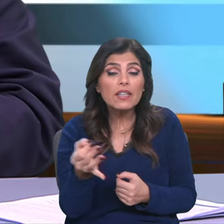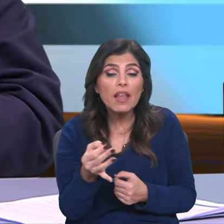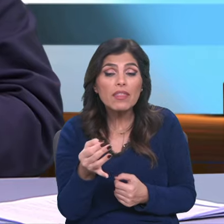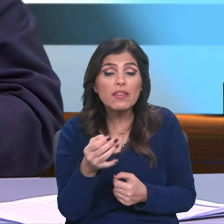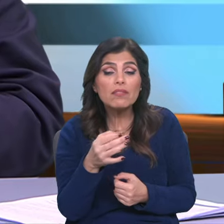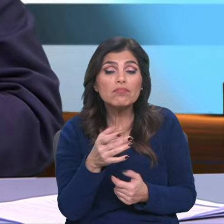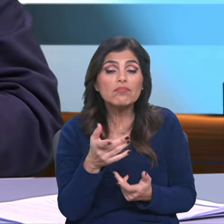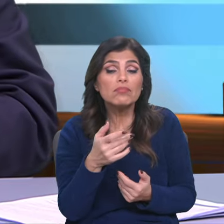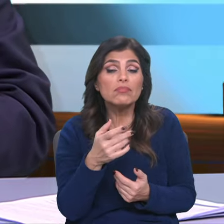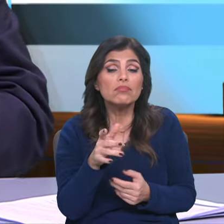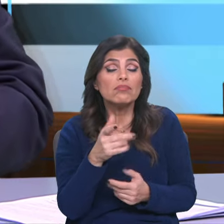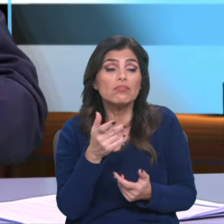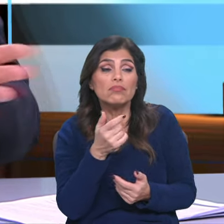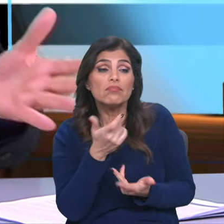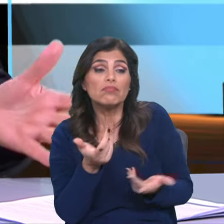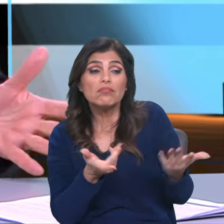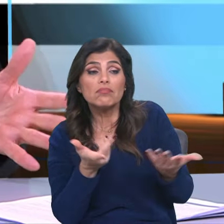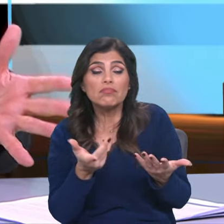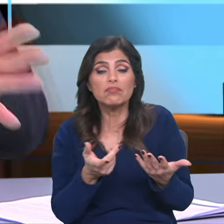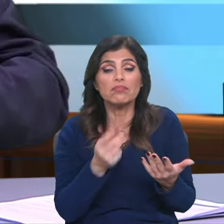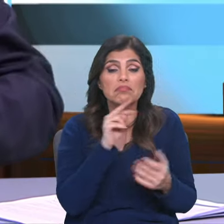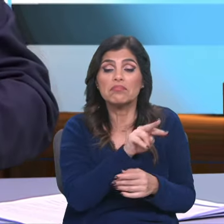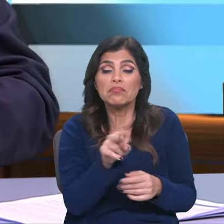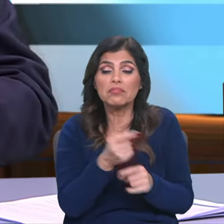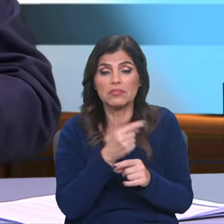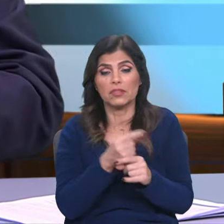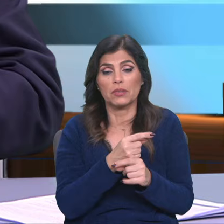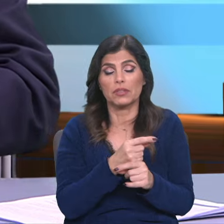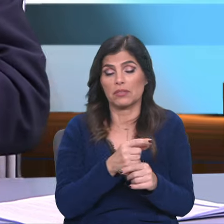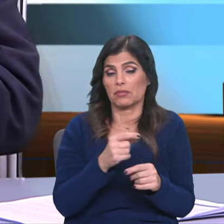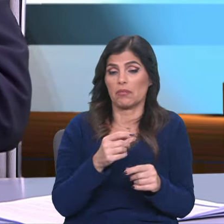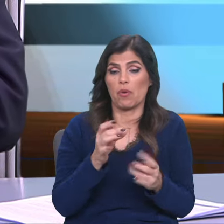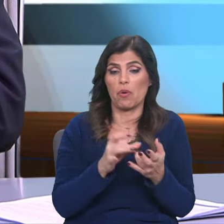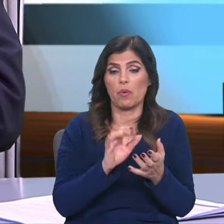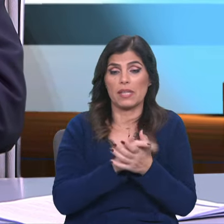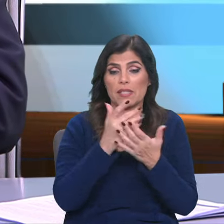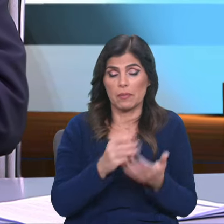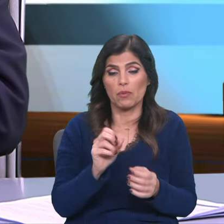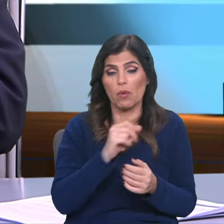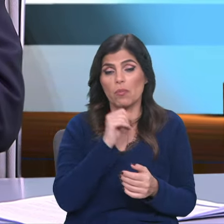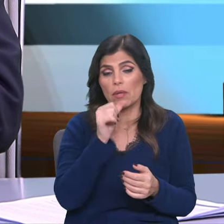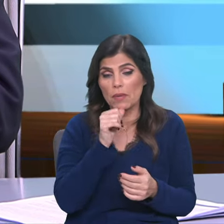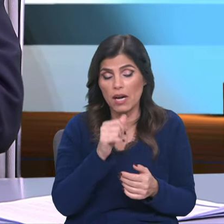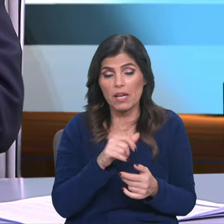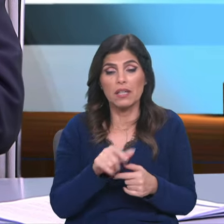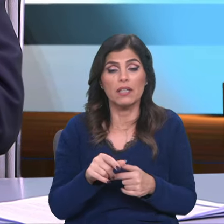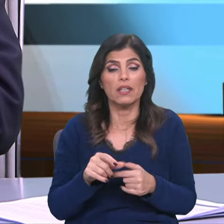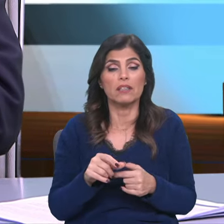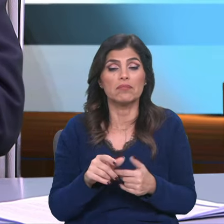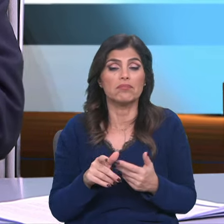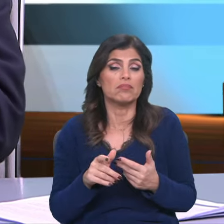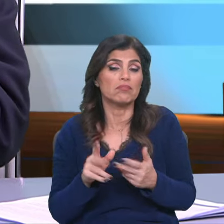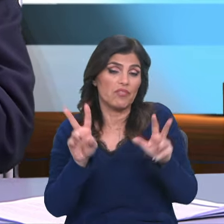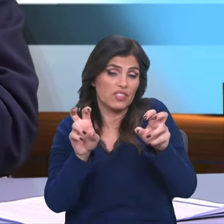situa as coisas no seu âmbito. Quer o matrimónio, quer o celibato, são coisas boas.